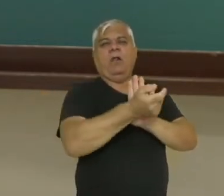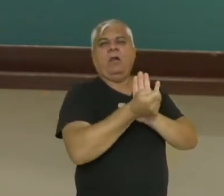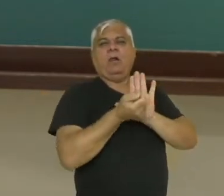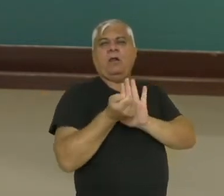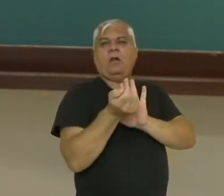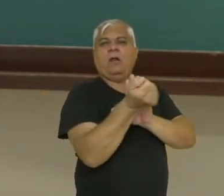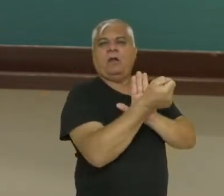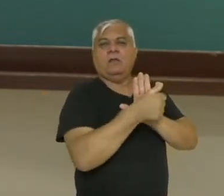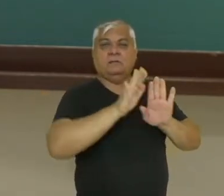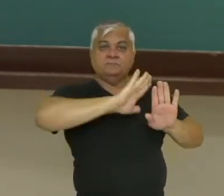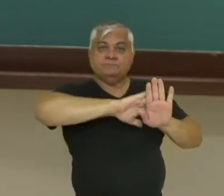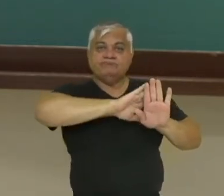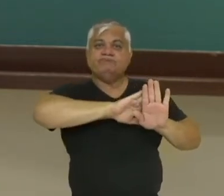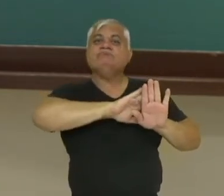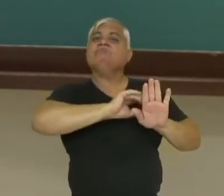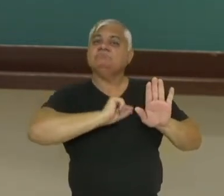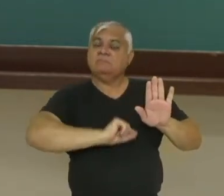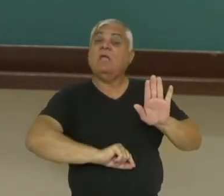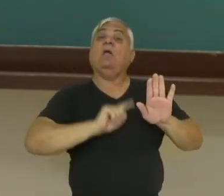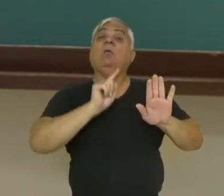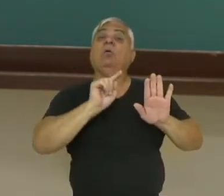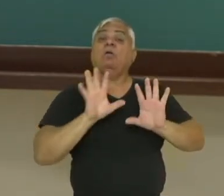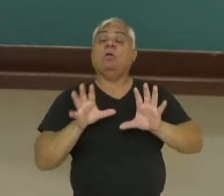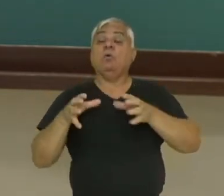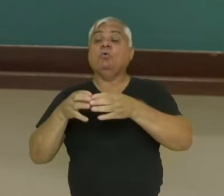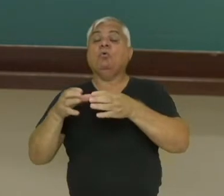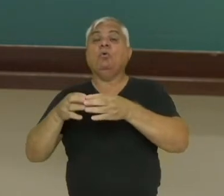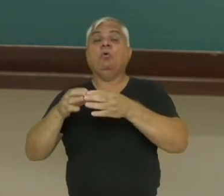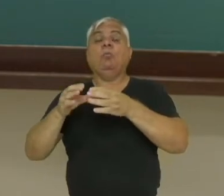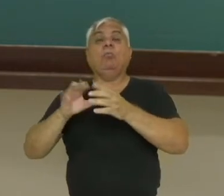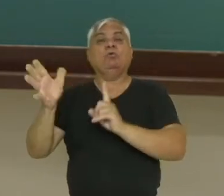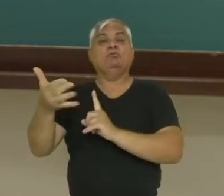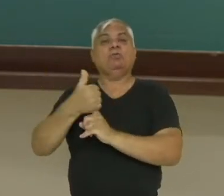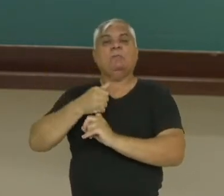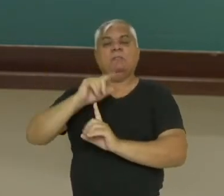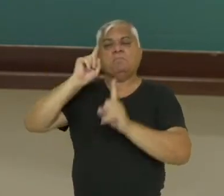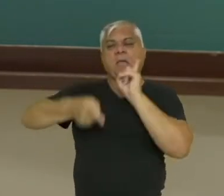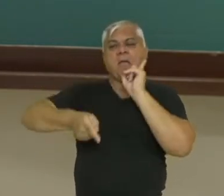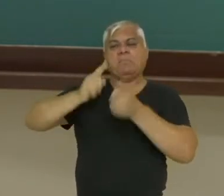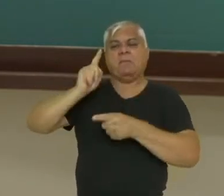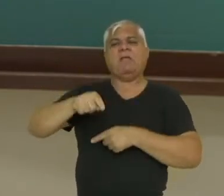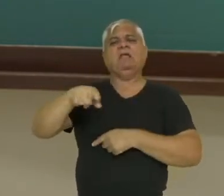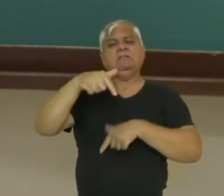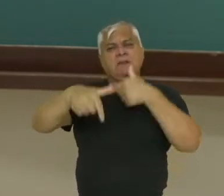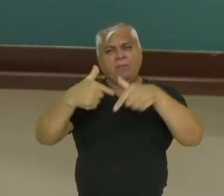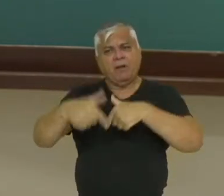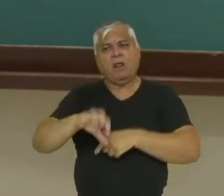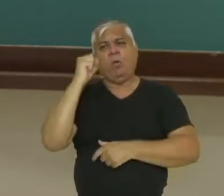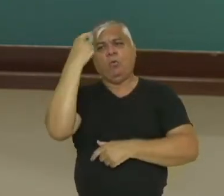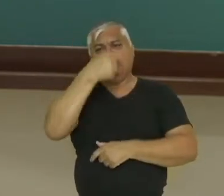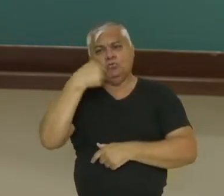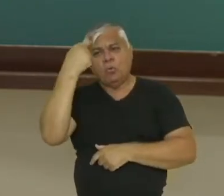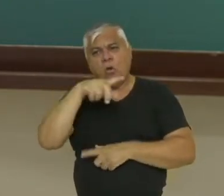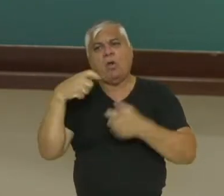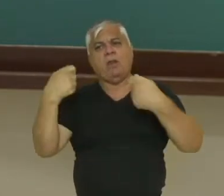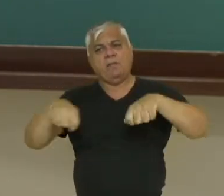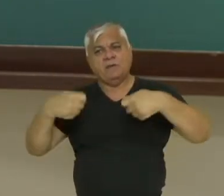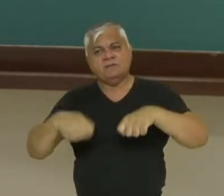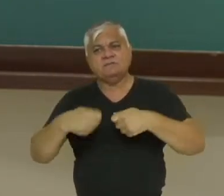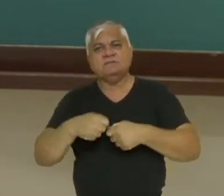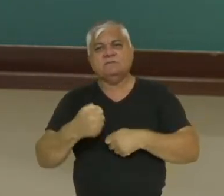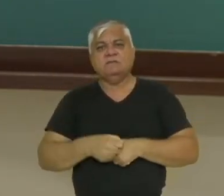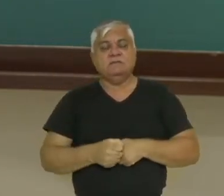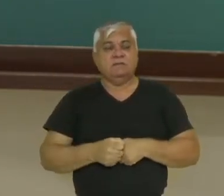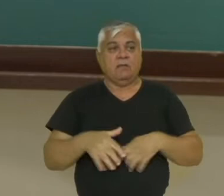se mascarar a realidade? Essa classe dominante nos convence de que a gente precisa trabalhar oito horas por dia, por exemplo, dentre